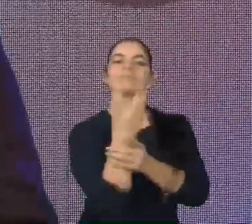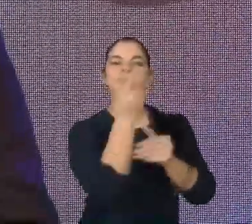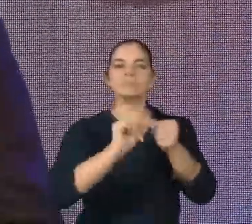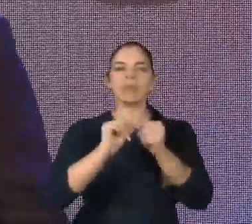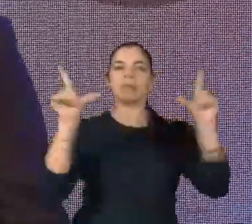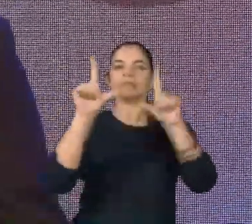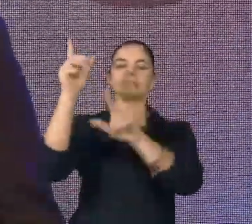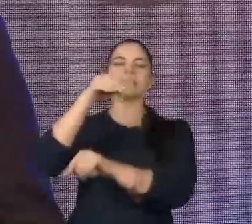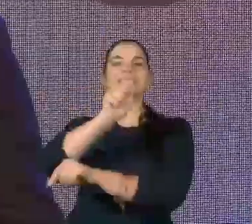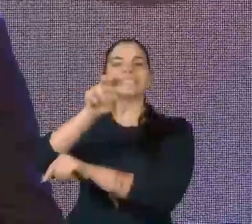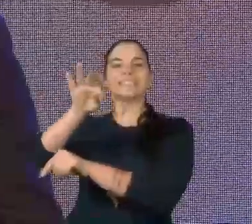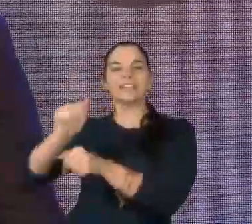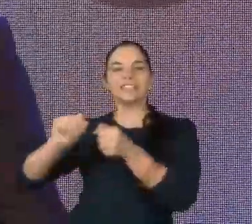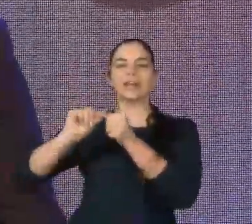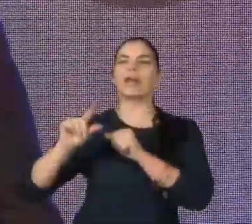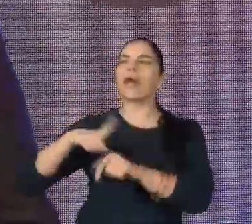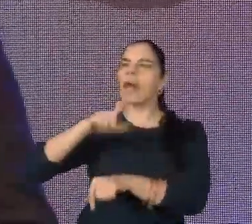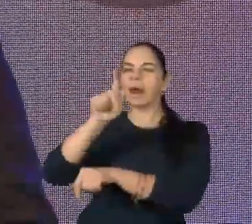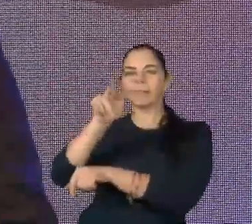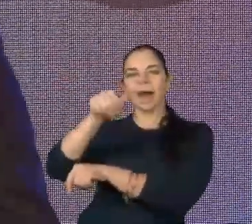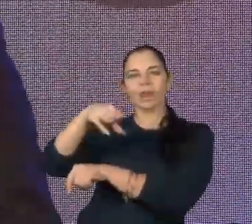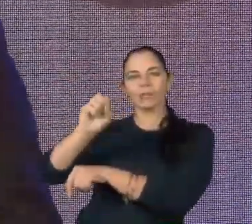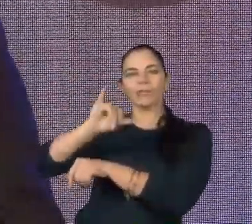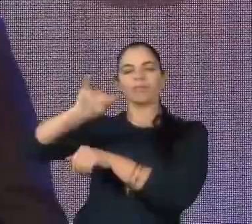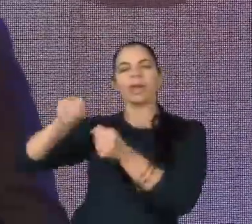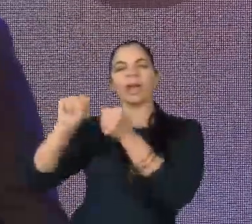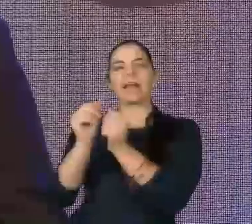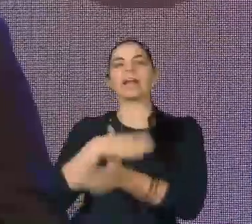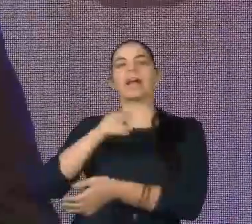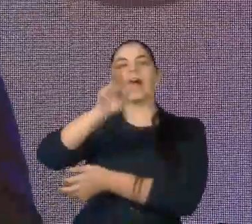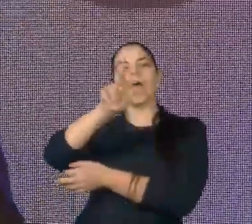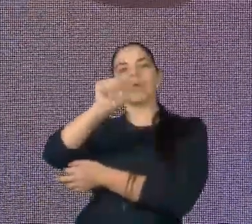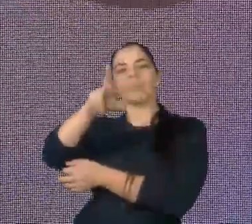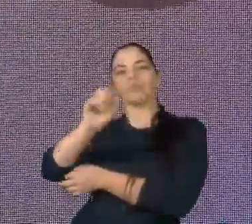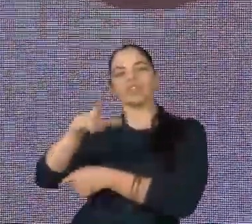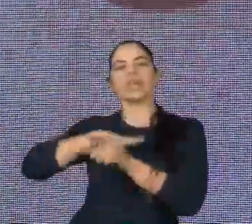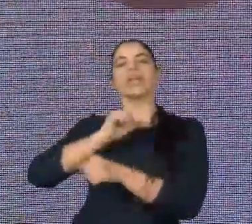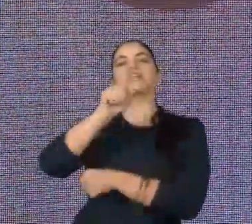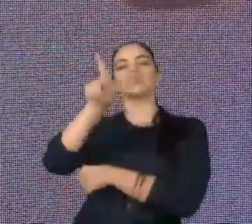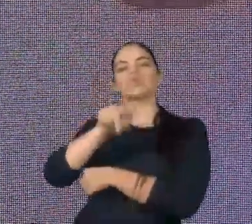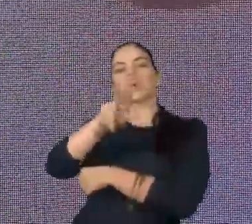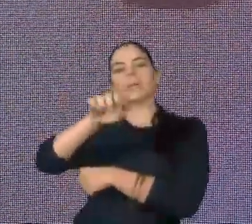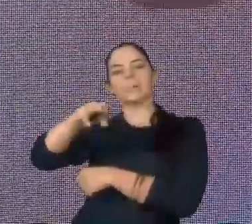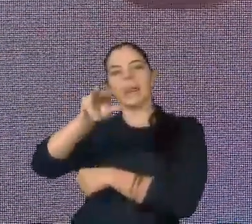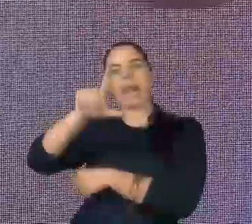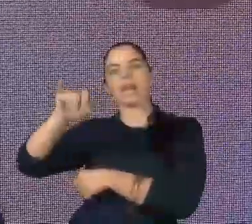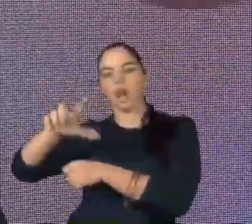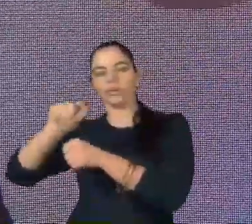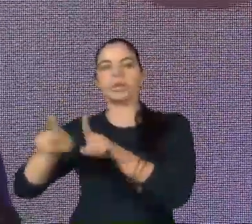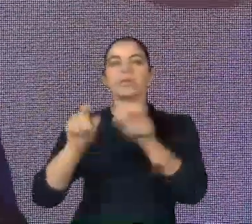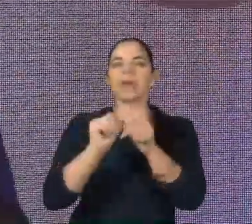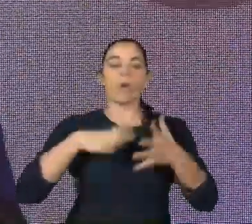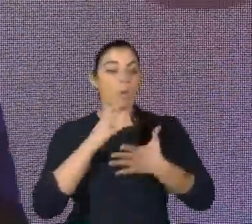TVSAT, Gramado Professional, Real Wood e Zuckerman Leilões. Também, eu quero registrar com muito carinho o apoio